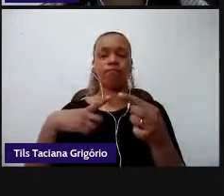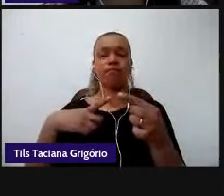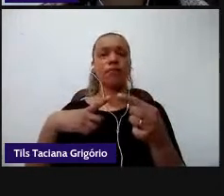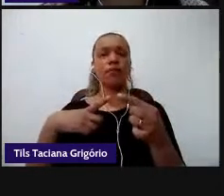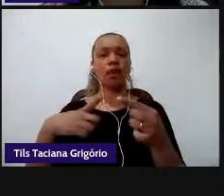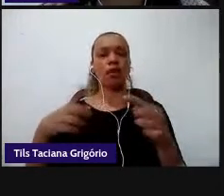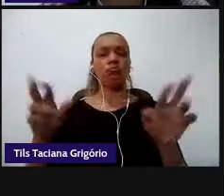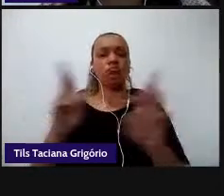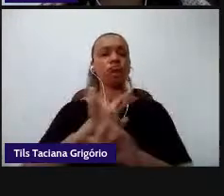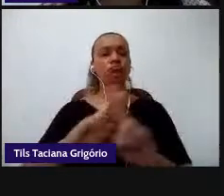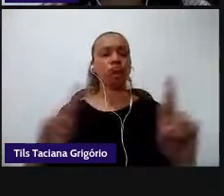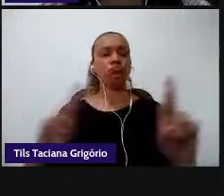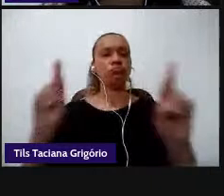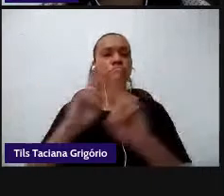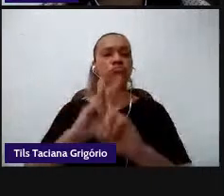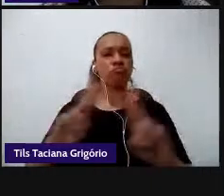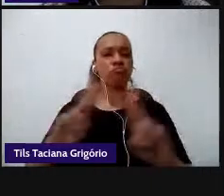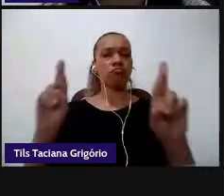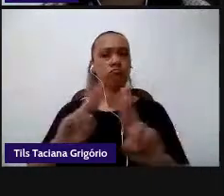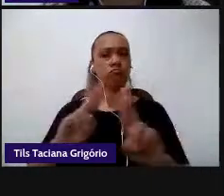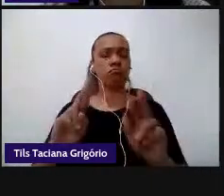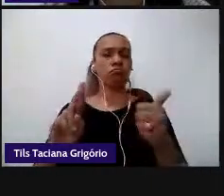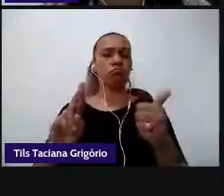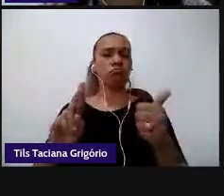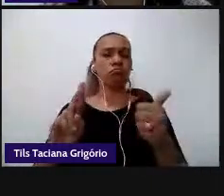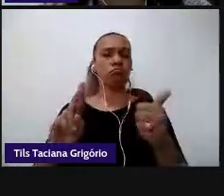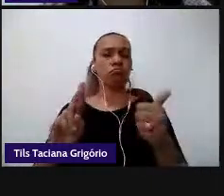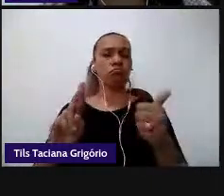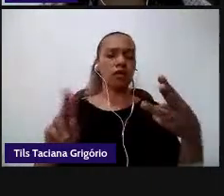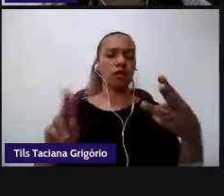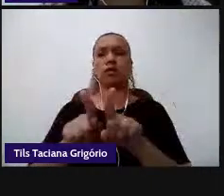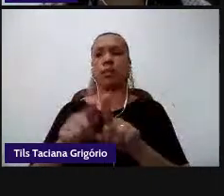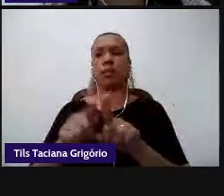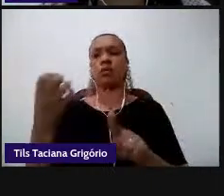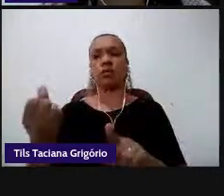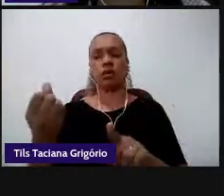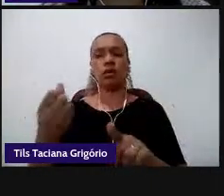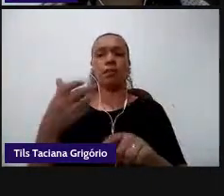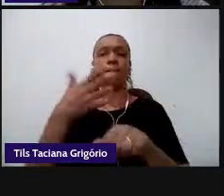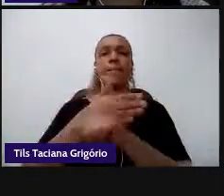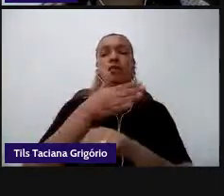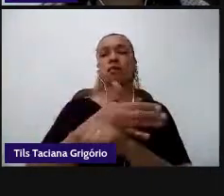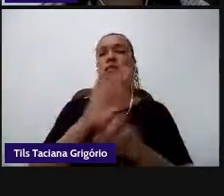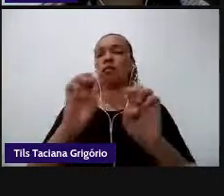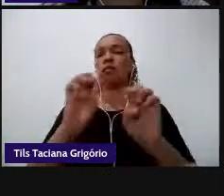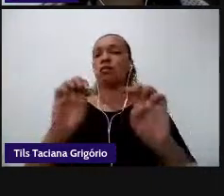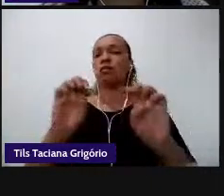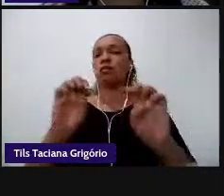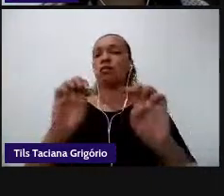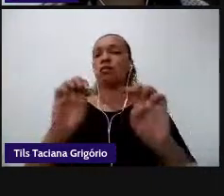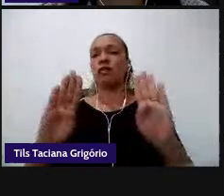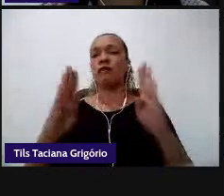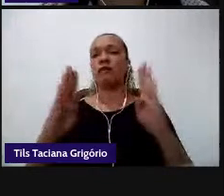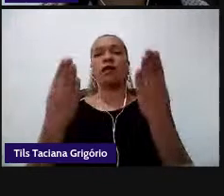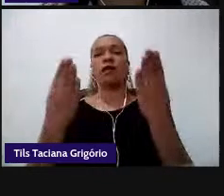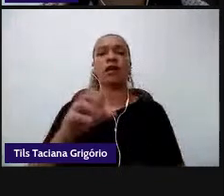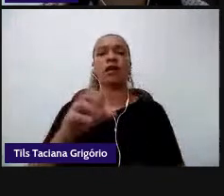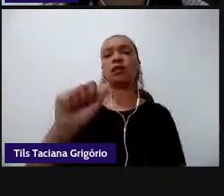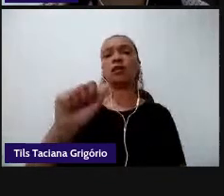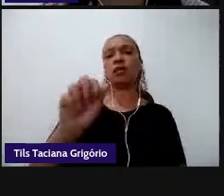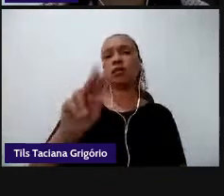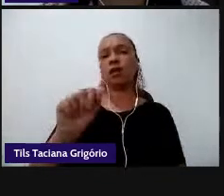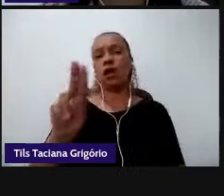com a competência 6 participar de eventos saraus competições orais audições